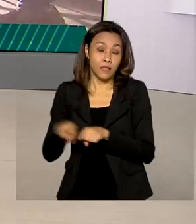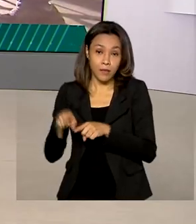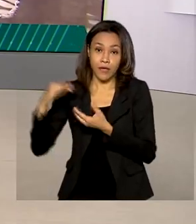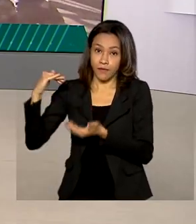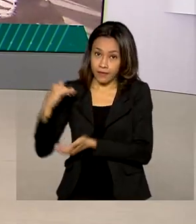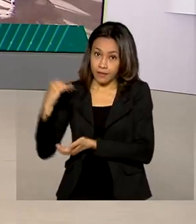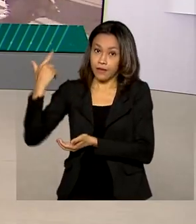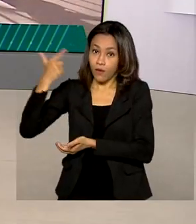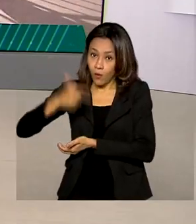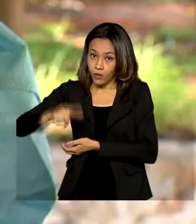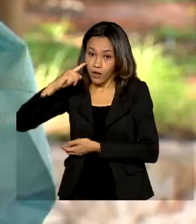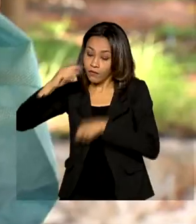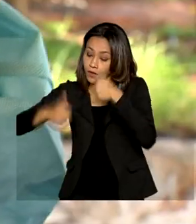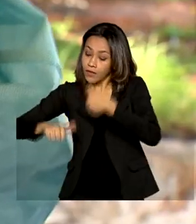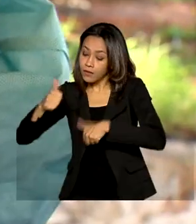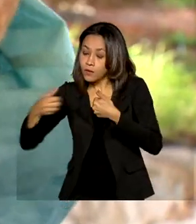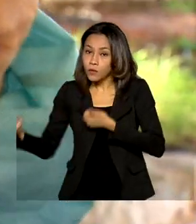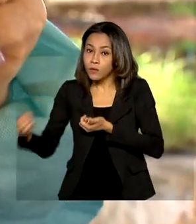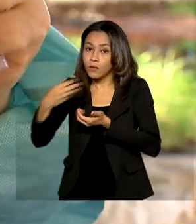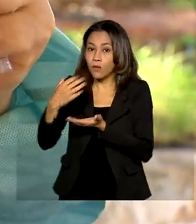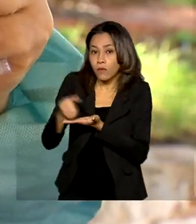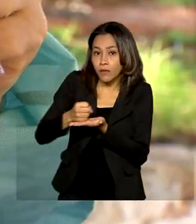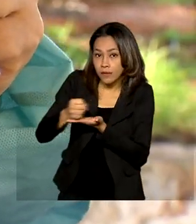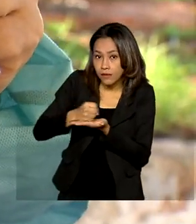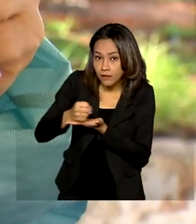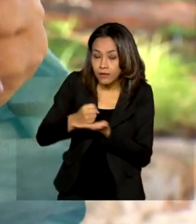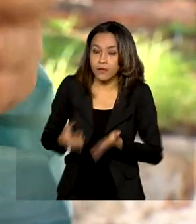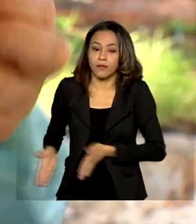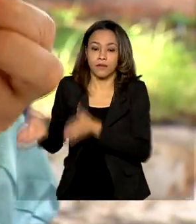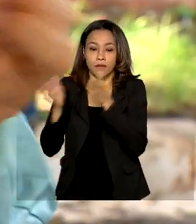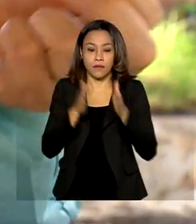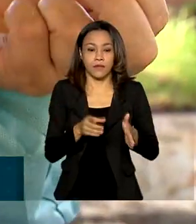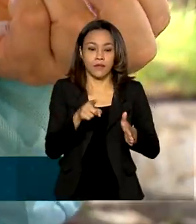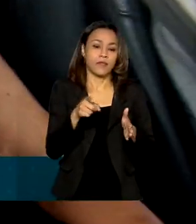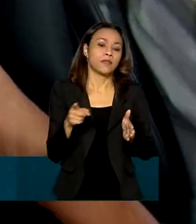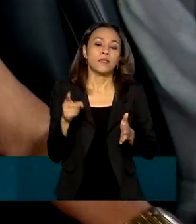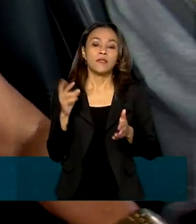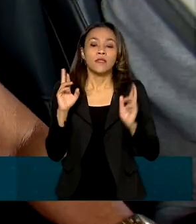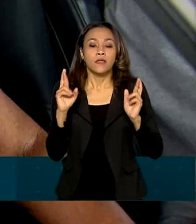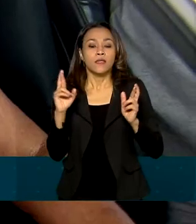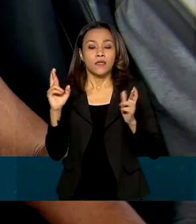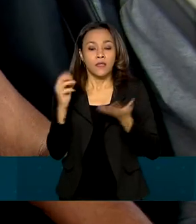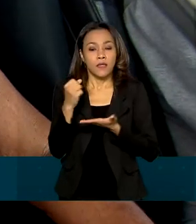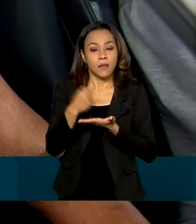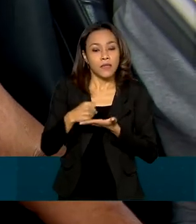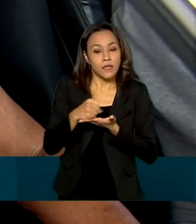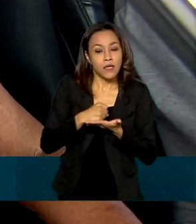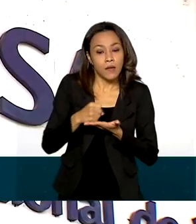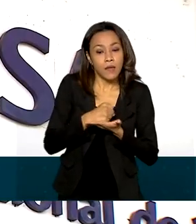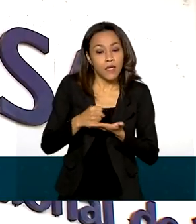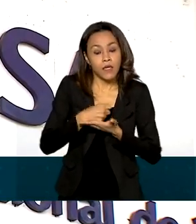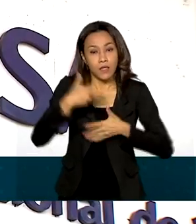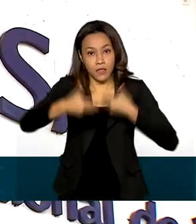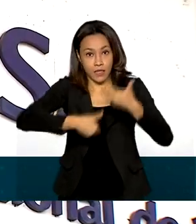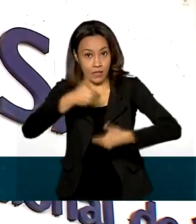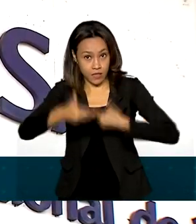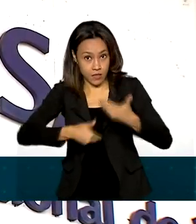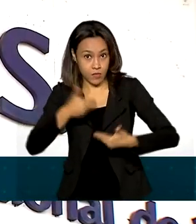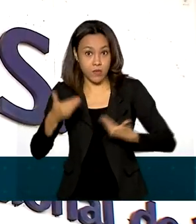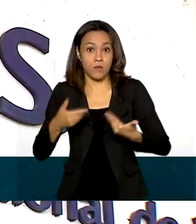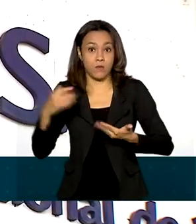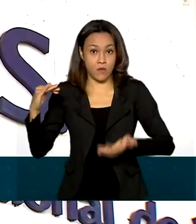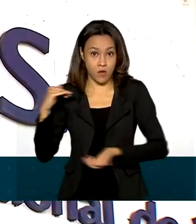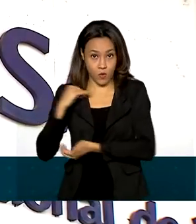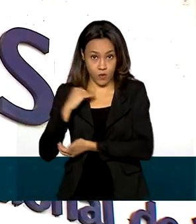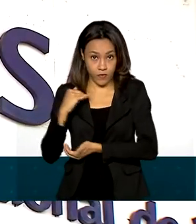contra a Covid-19. Esperança de medicamento para o tratamento da Covid-19. A Anvisa recebeu